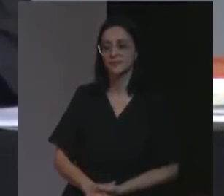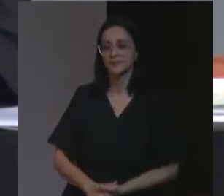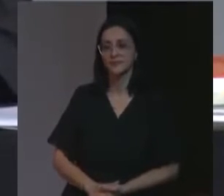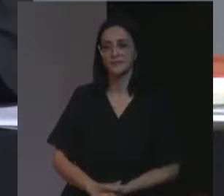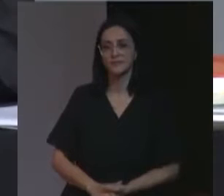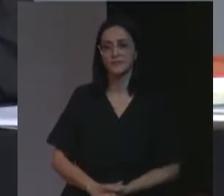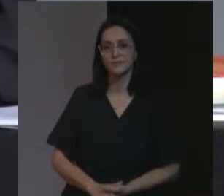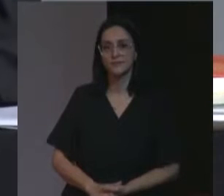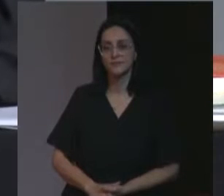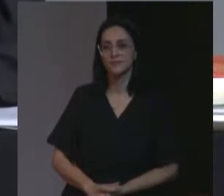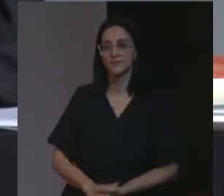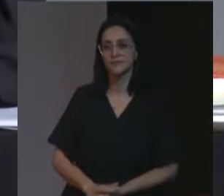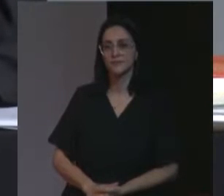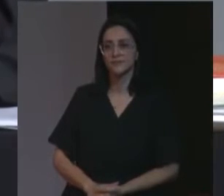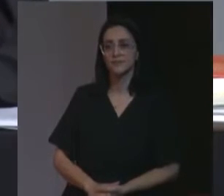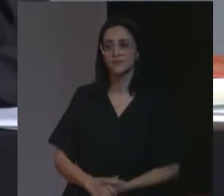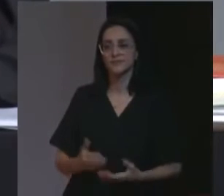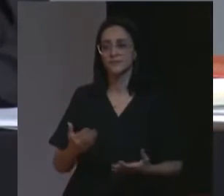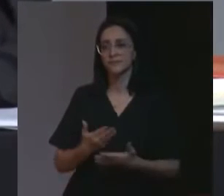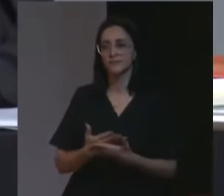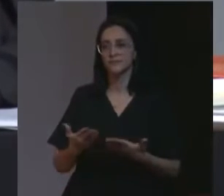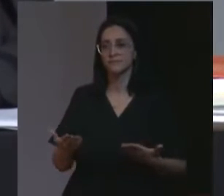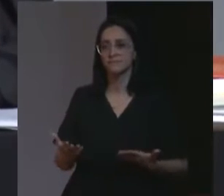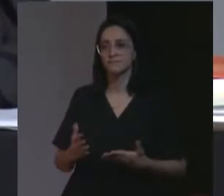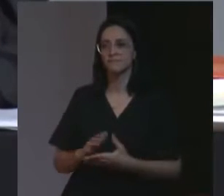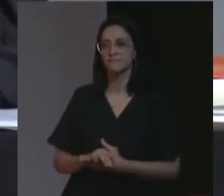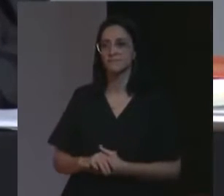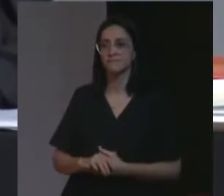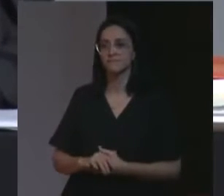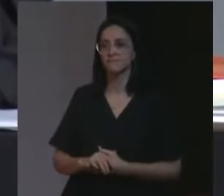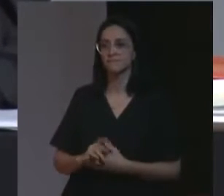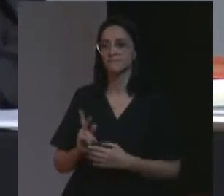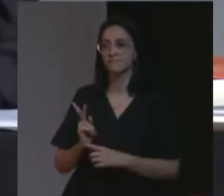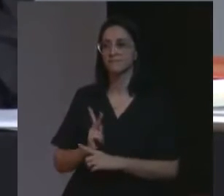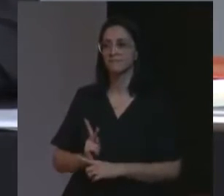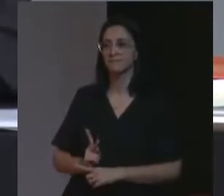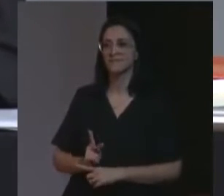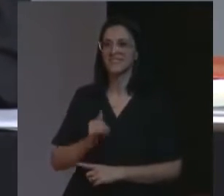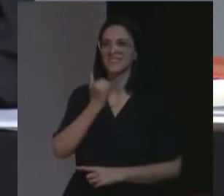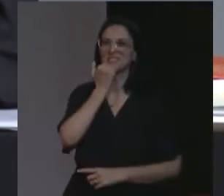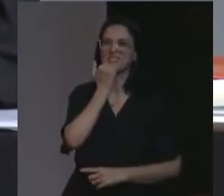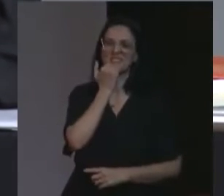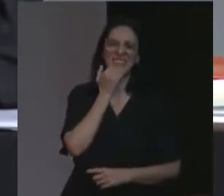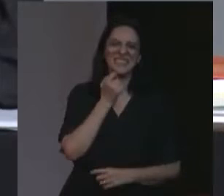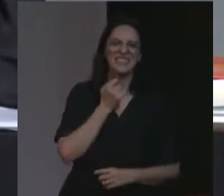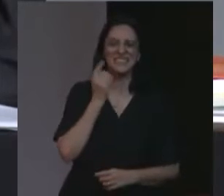não sei onde o carro, pronto, é alguém que liga isso, eu fico procurando aqui o botão, não tem,